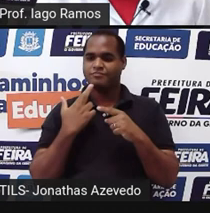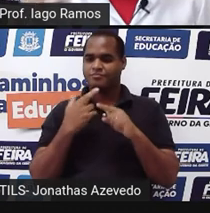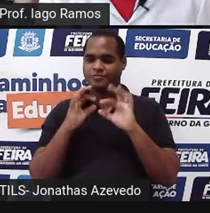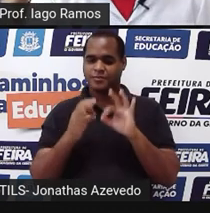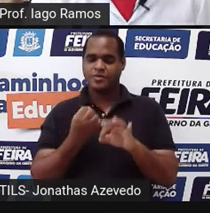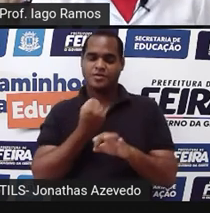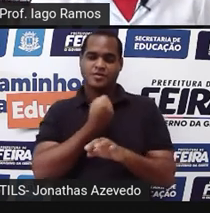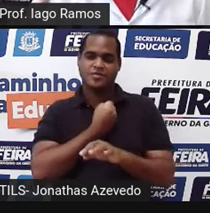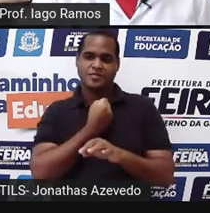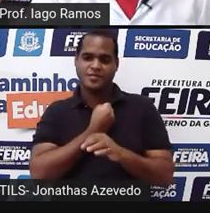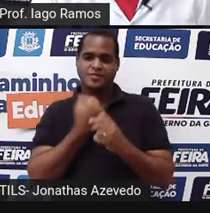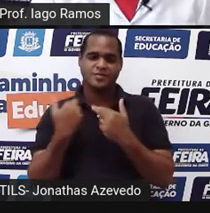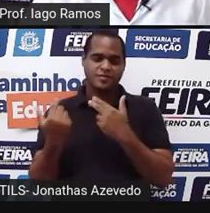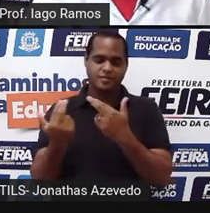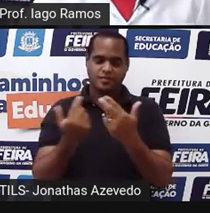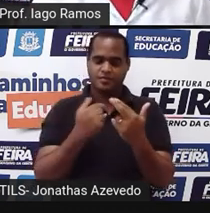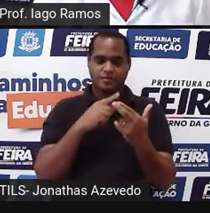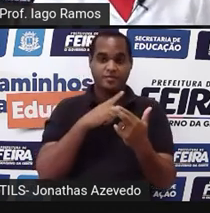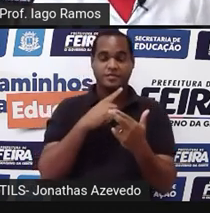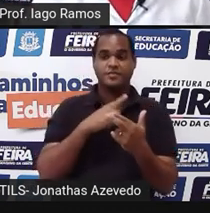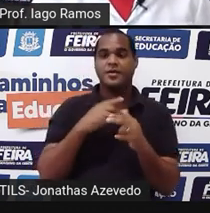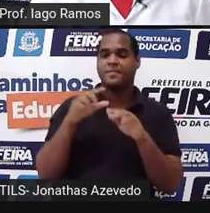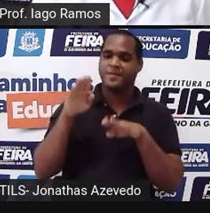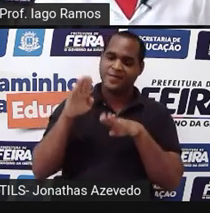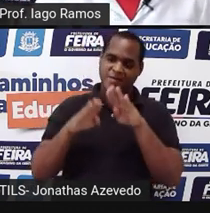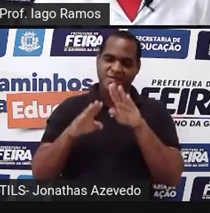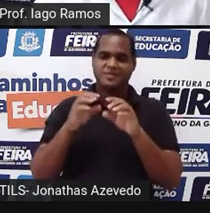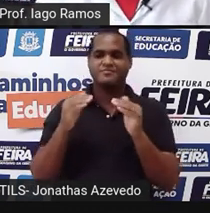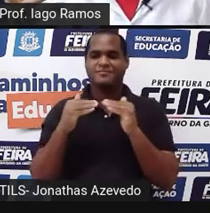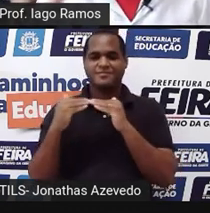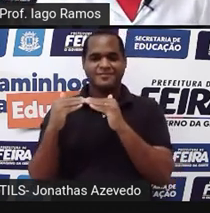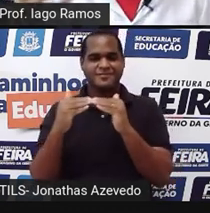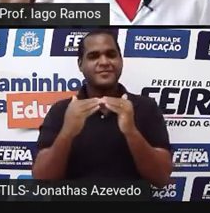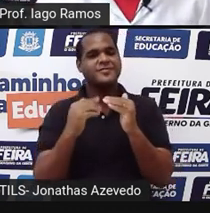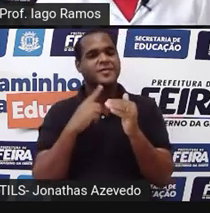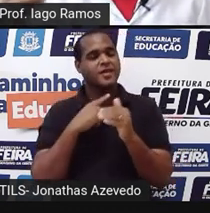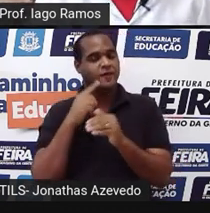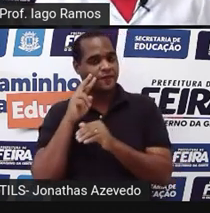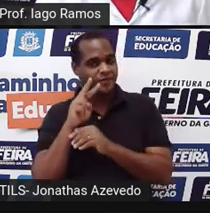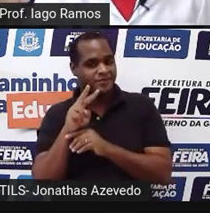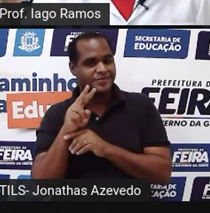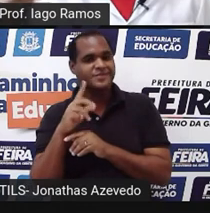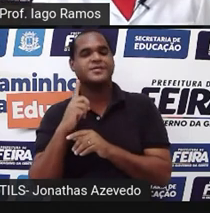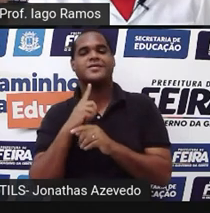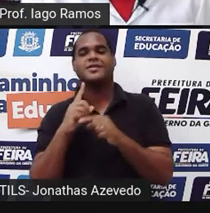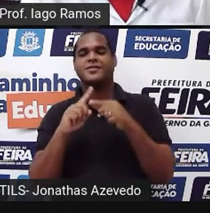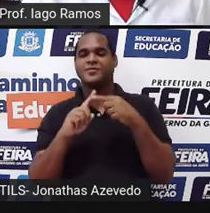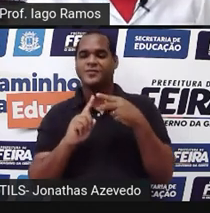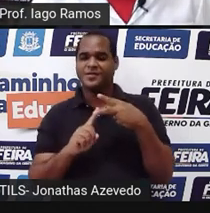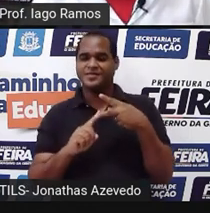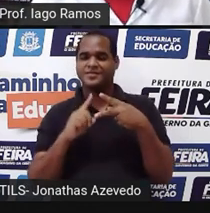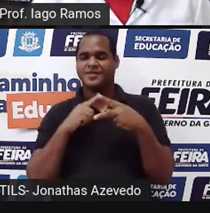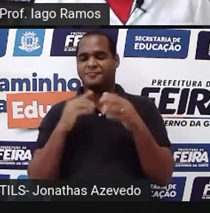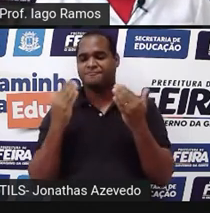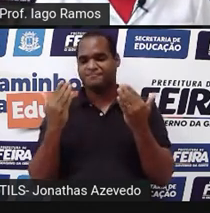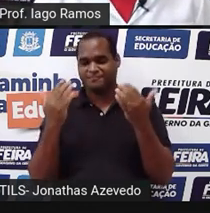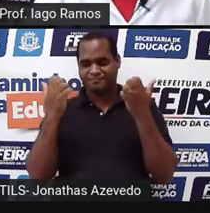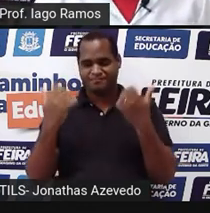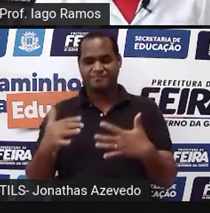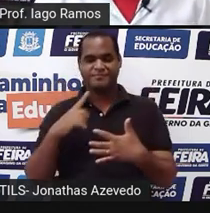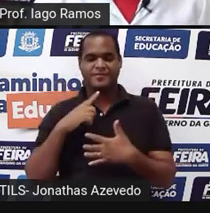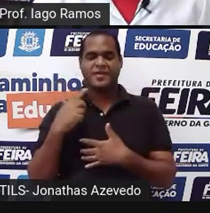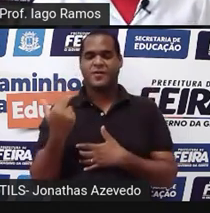mesmo número a razão de proporcionalidade então já vi que dois lados são os dois lados correspondentes